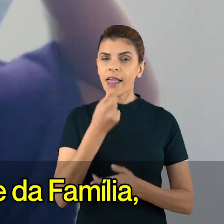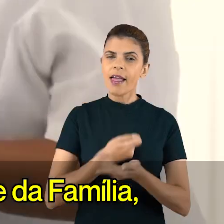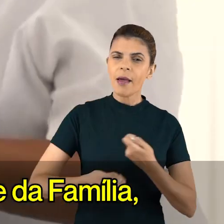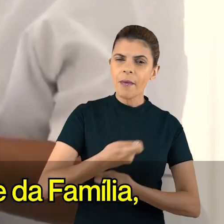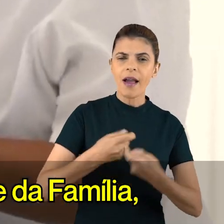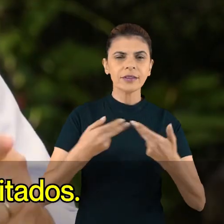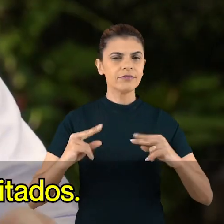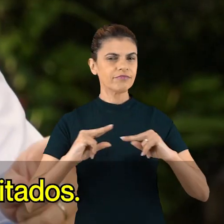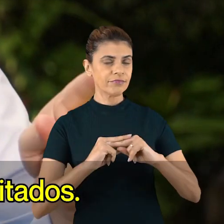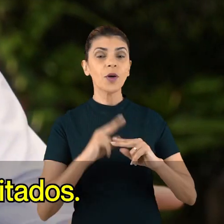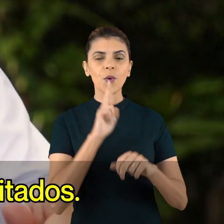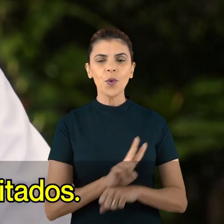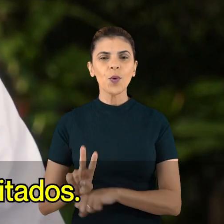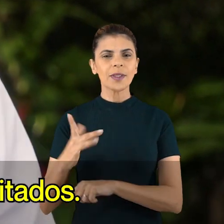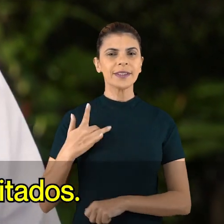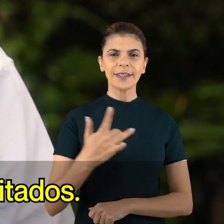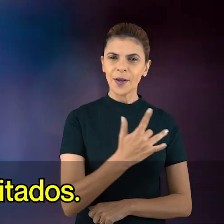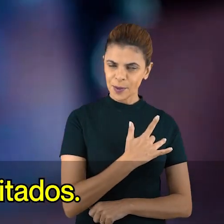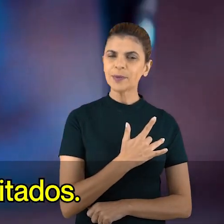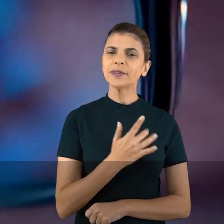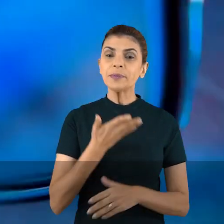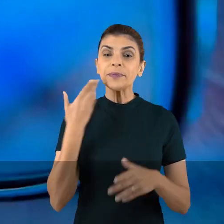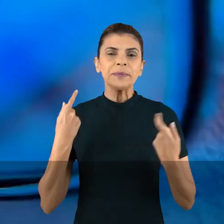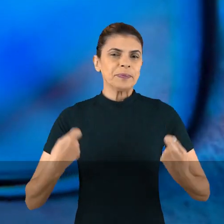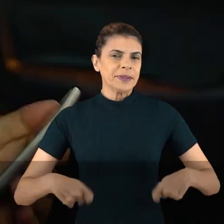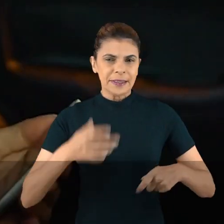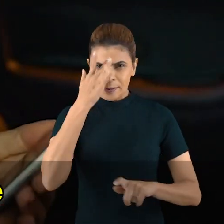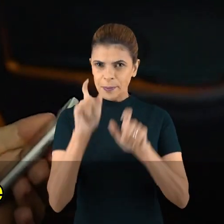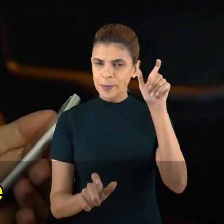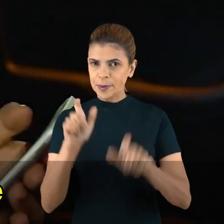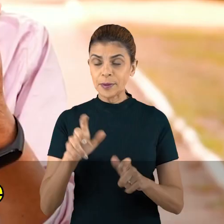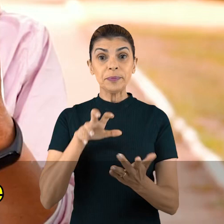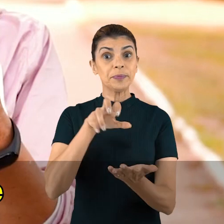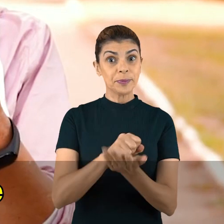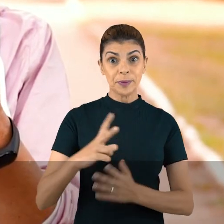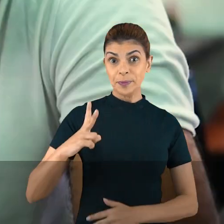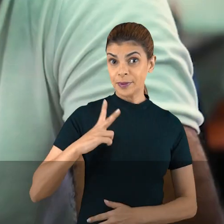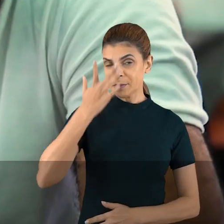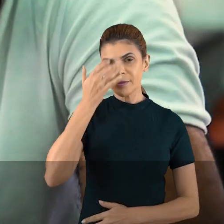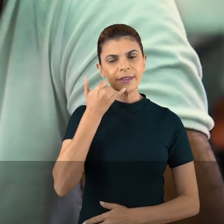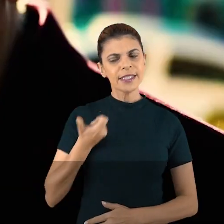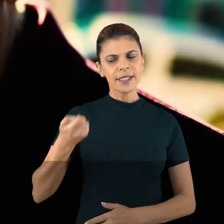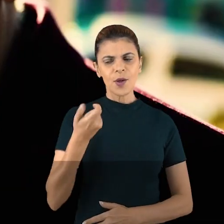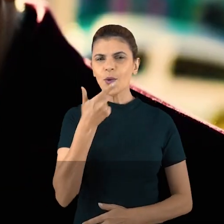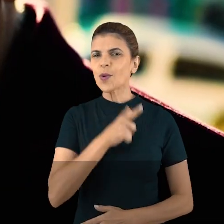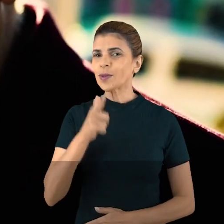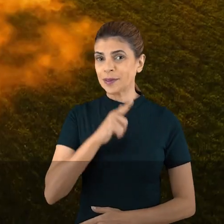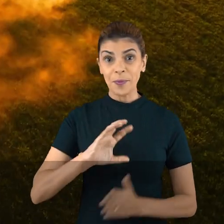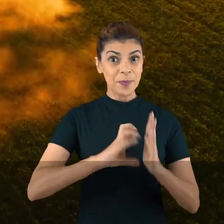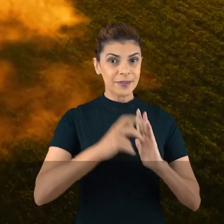de saúde da família, cuidou da saúde dos mais necessitados. Com as privatizações, colocou o telefone na mão de todos os brasileiros.